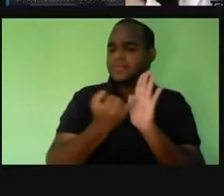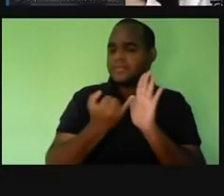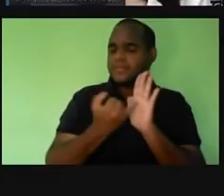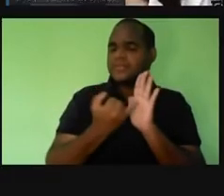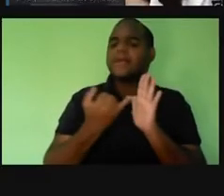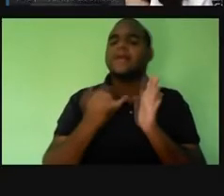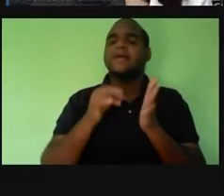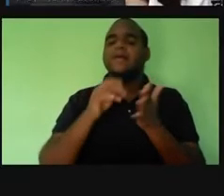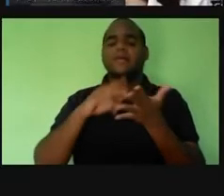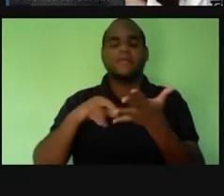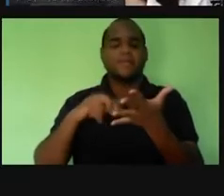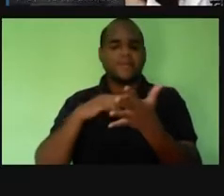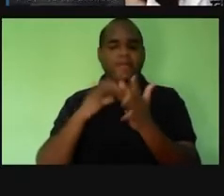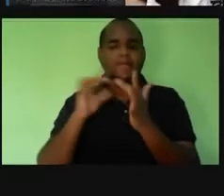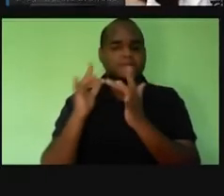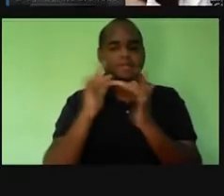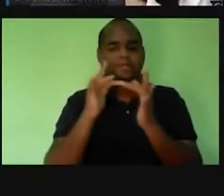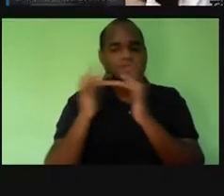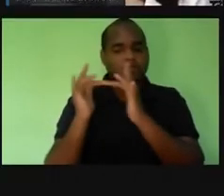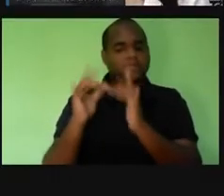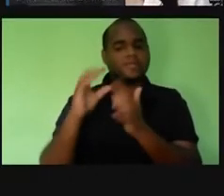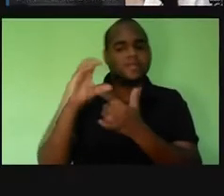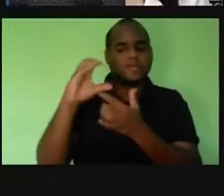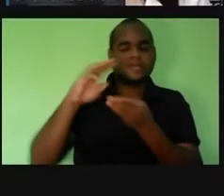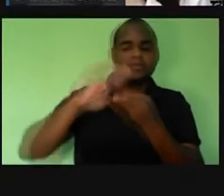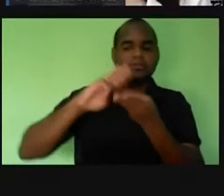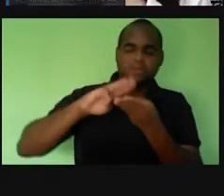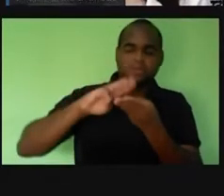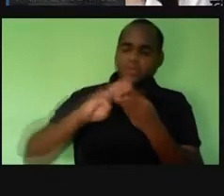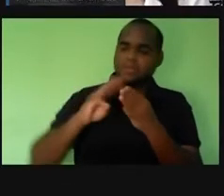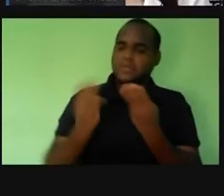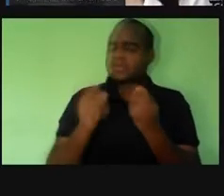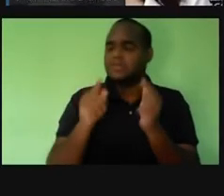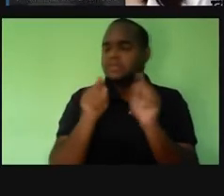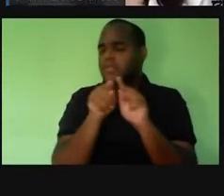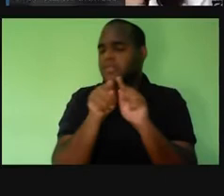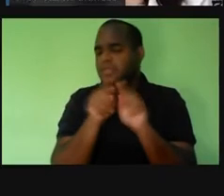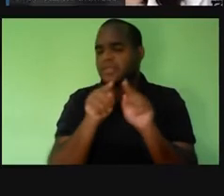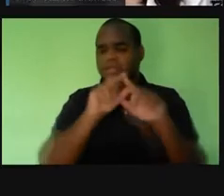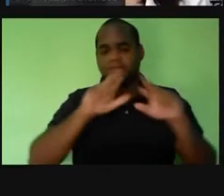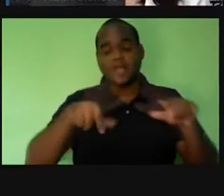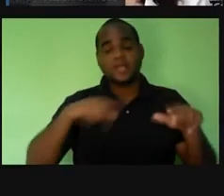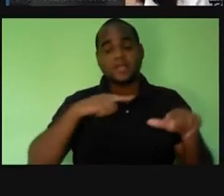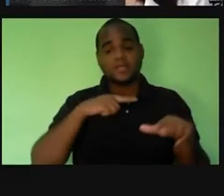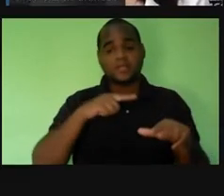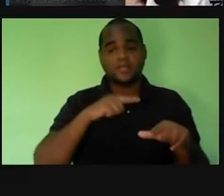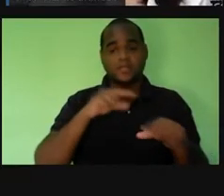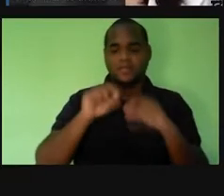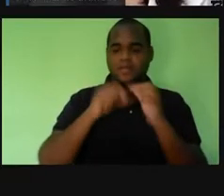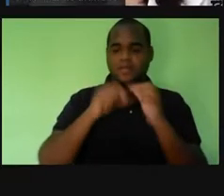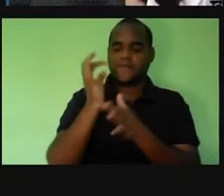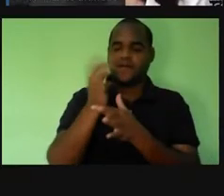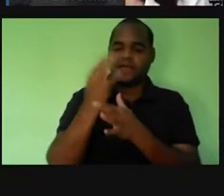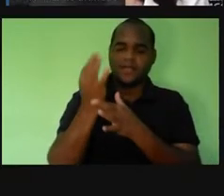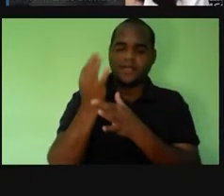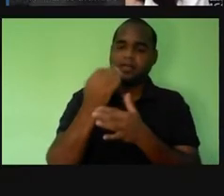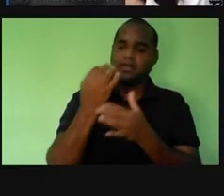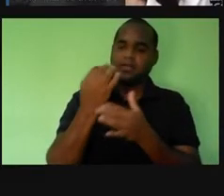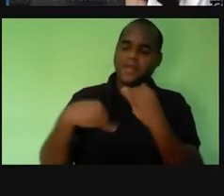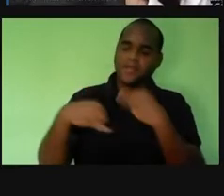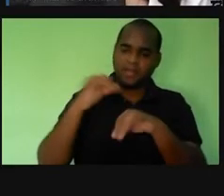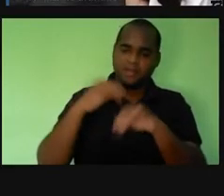simulações interativas de ciências e matemática, então tem coisas, né? Simulações de física, de química, de